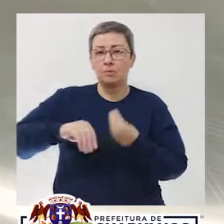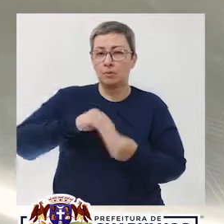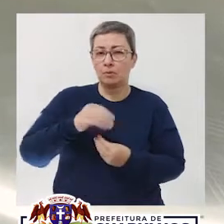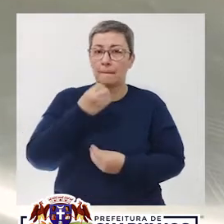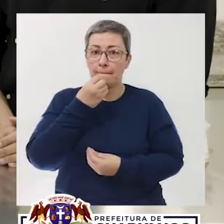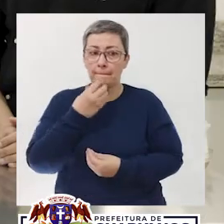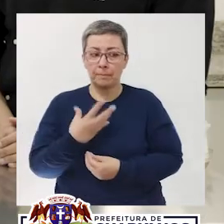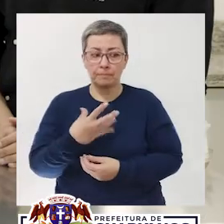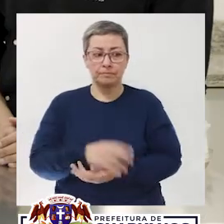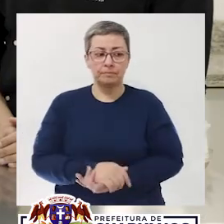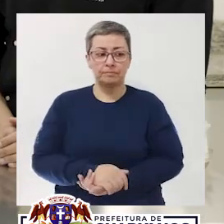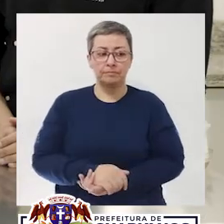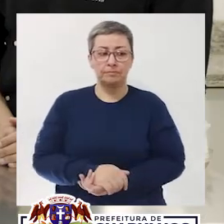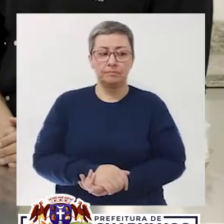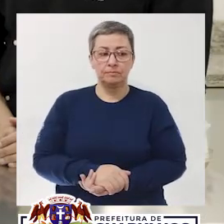Misturar bem.